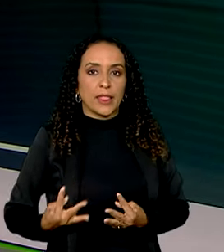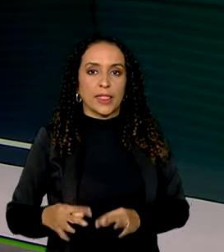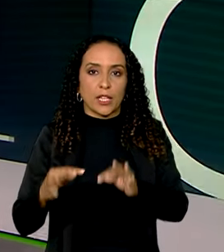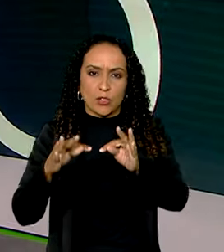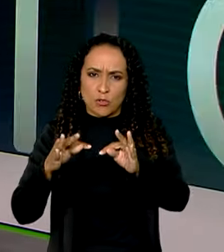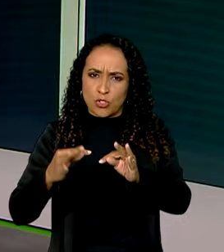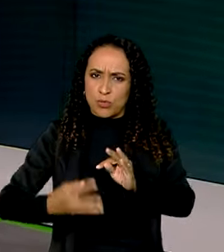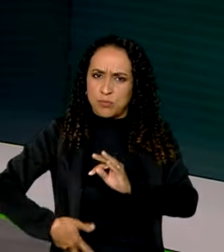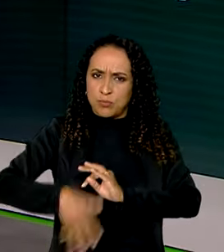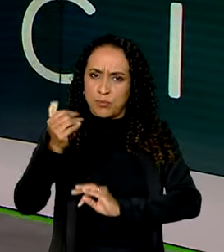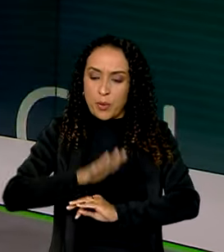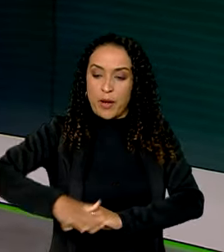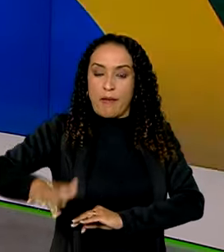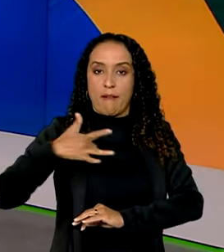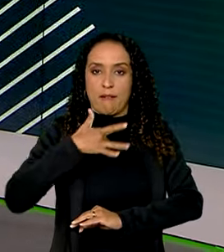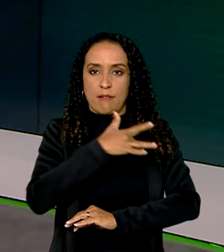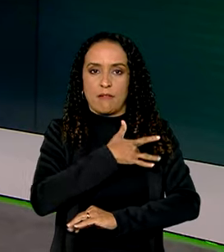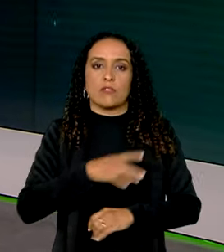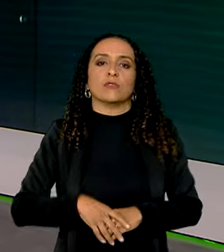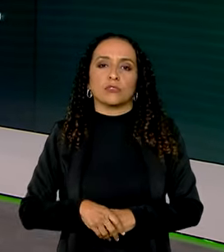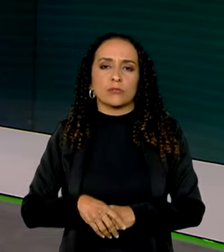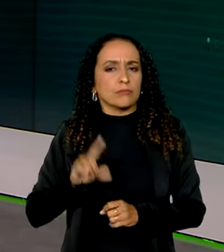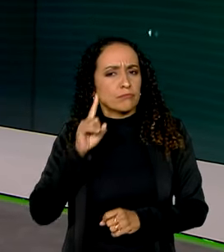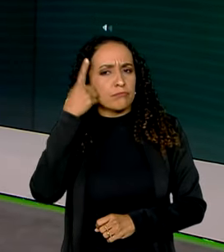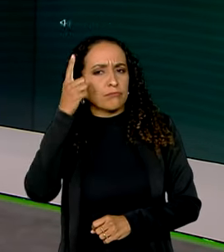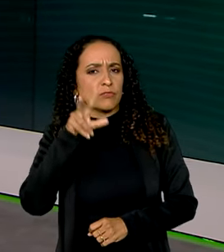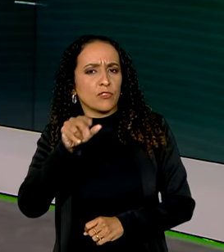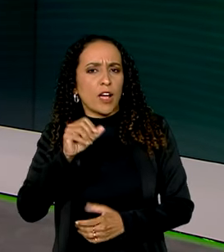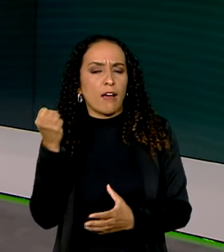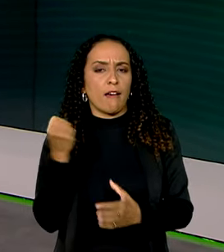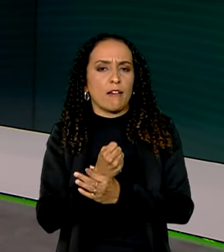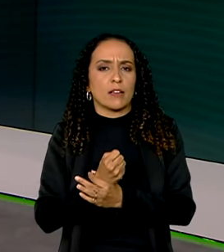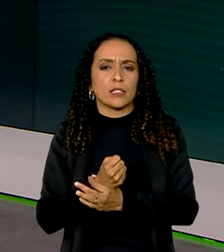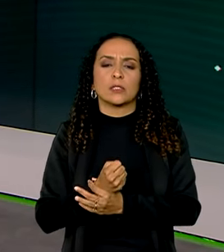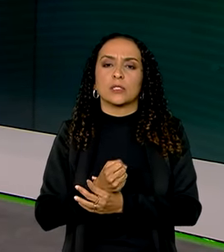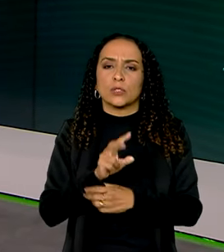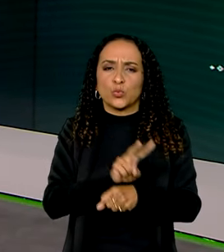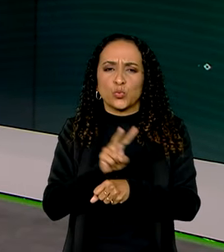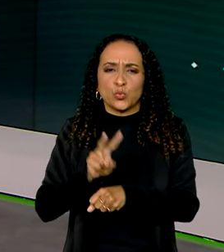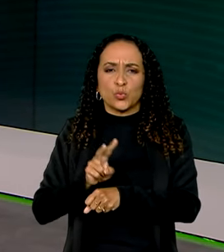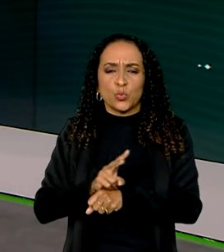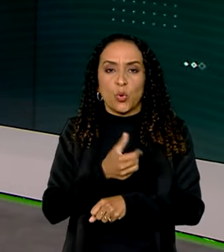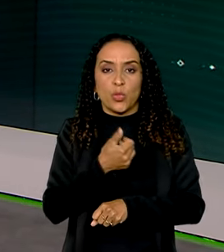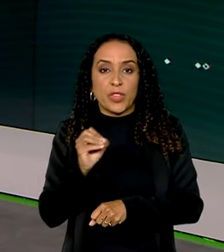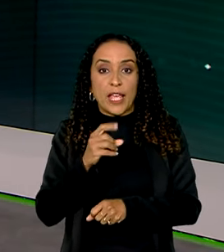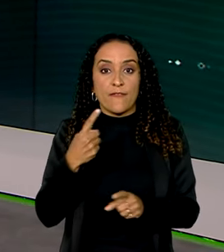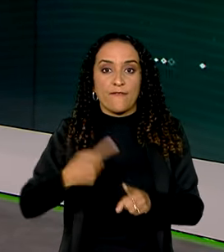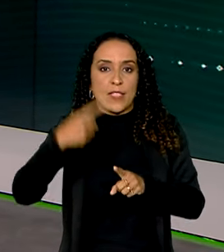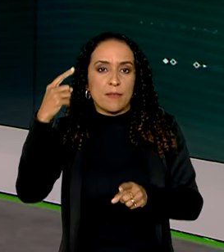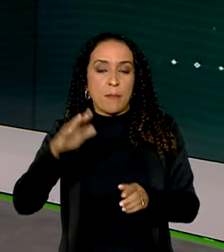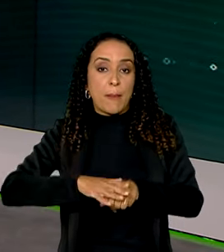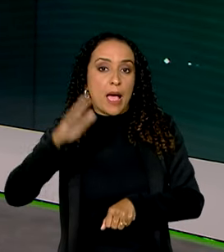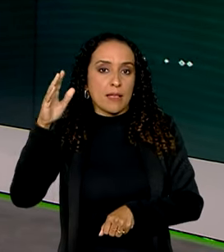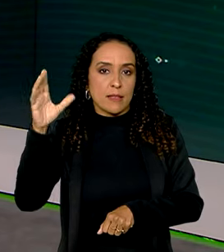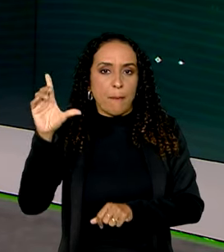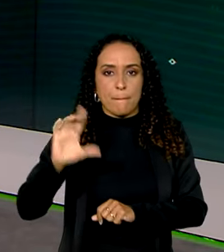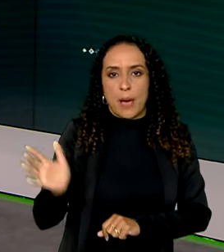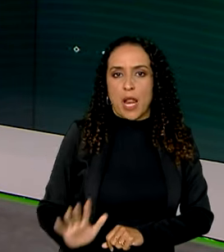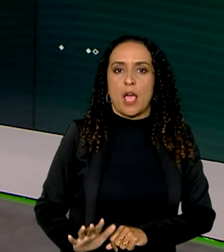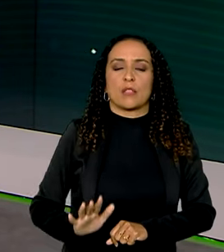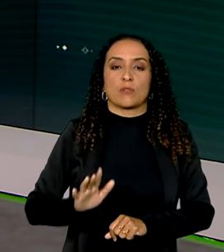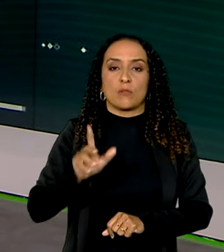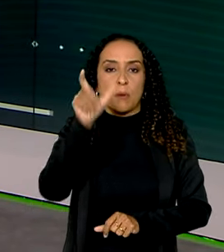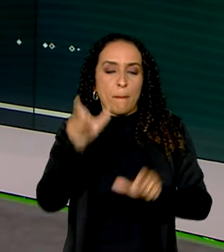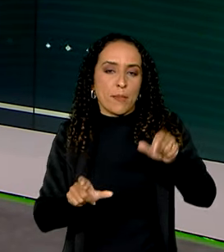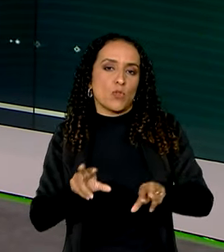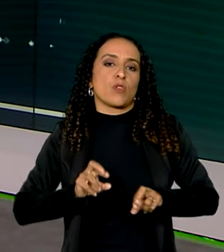avançada na área da saúde. A iniciativa vai garantir um tratamento 10 vezes mais barato para pacientes com